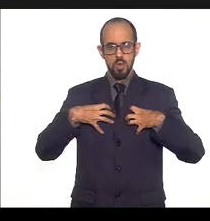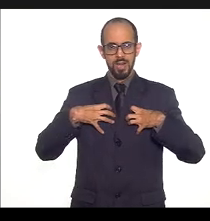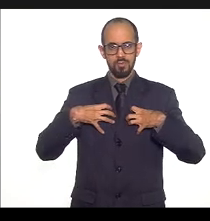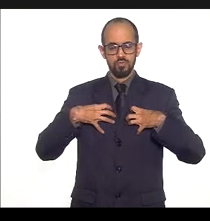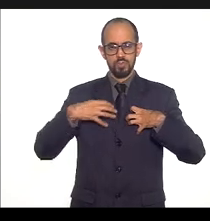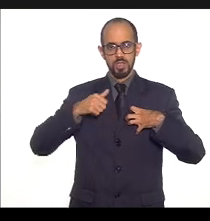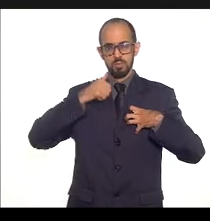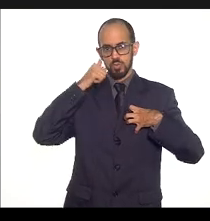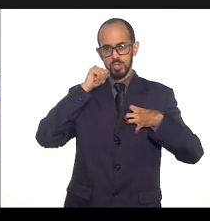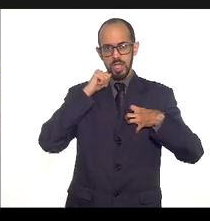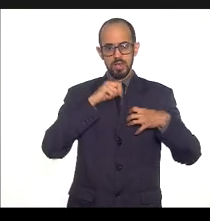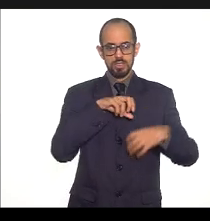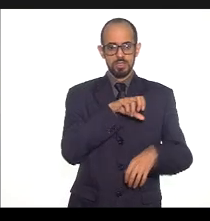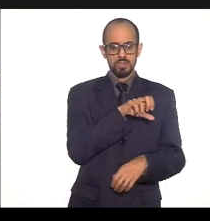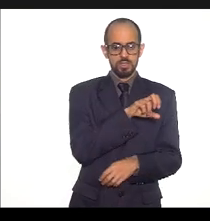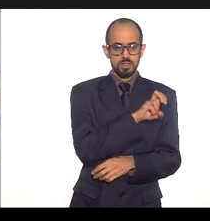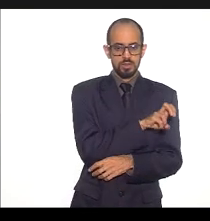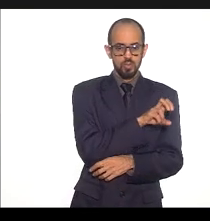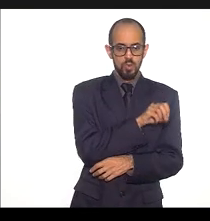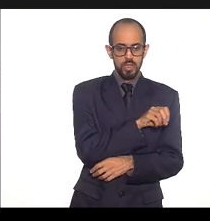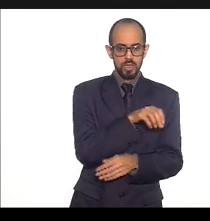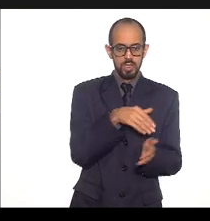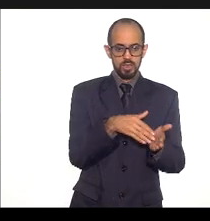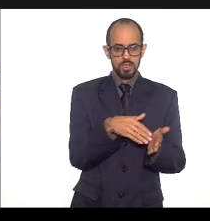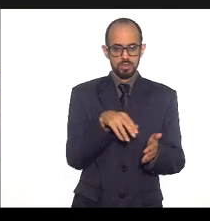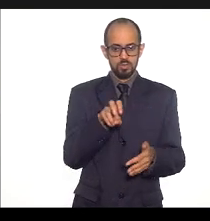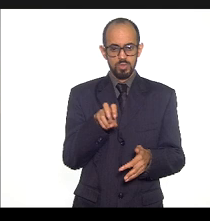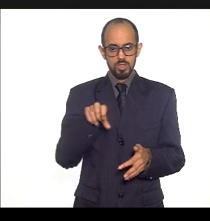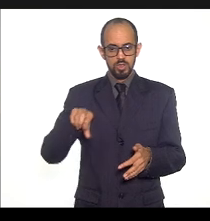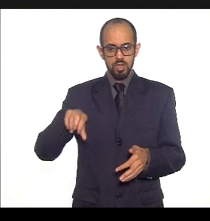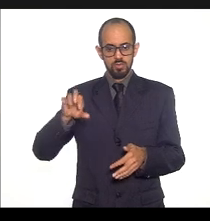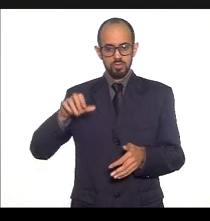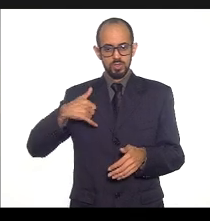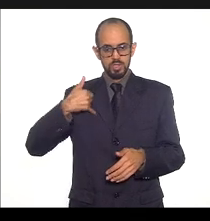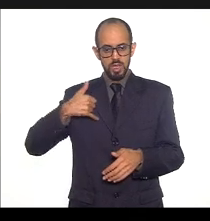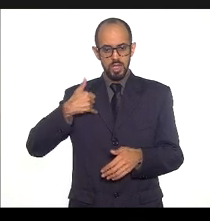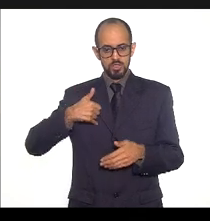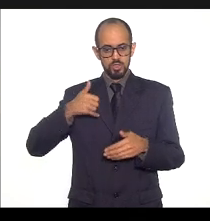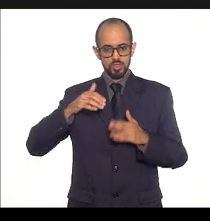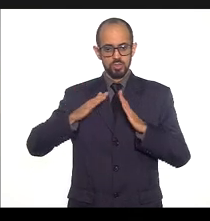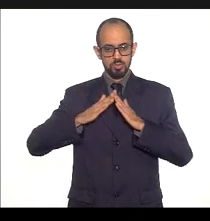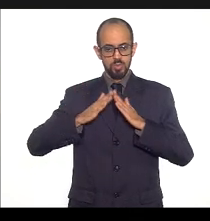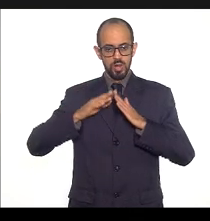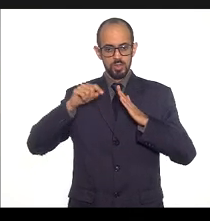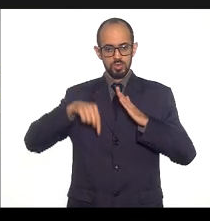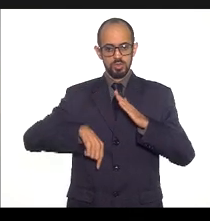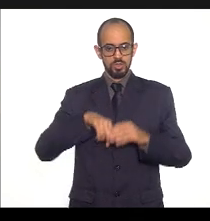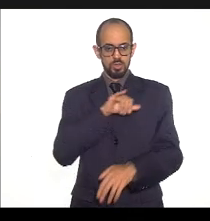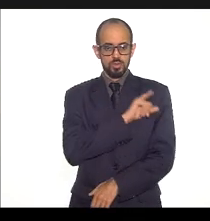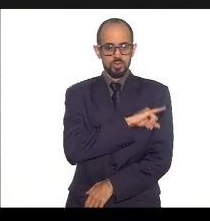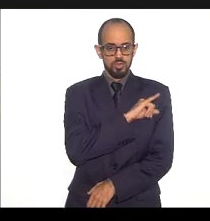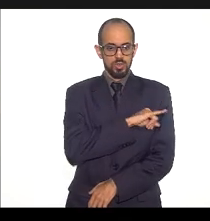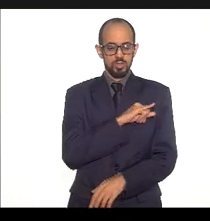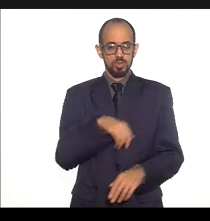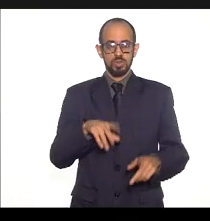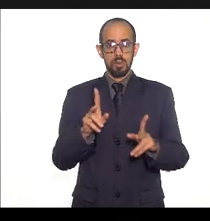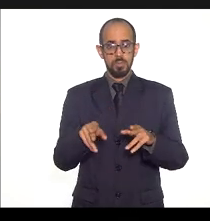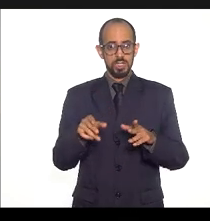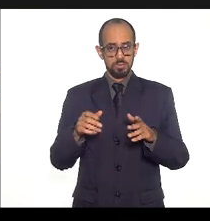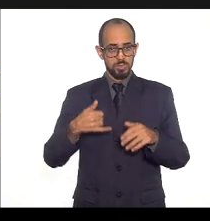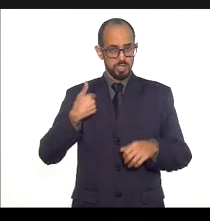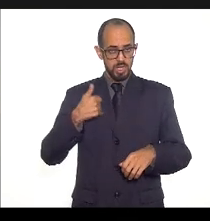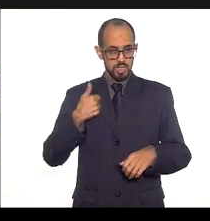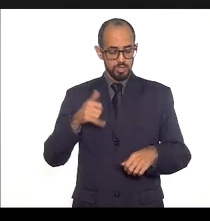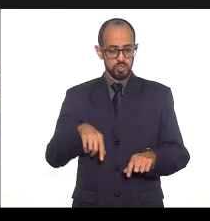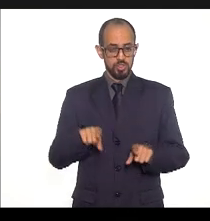em mulheres de 50 a 69 anos de população residente determinado local e população da mesma faixa etária indicador 17